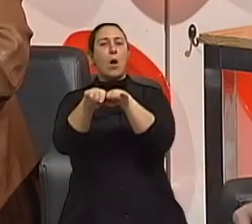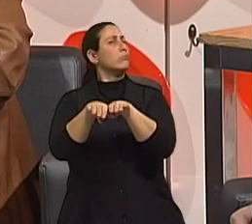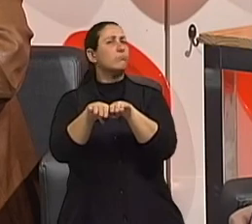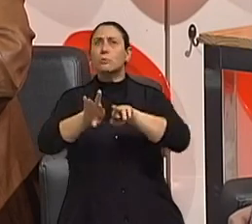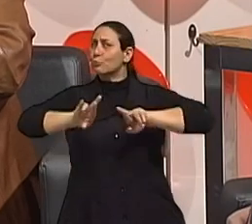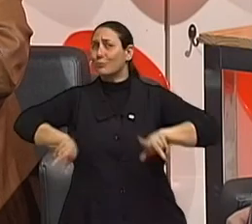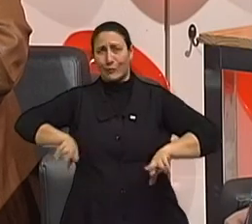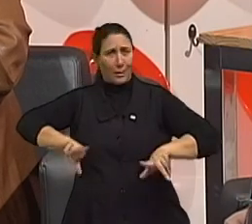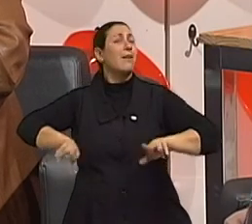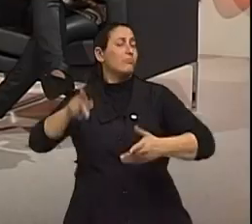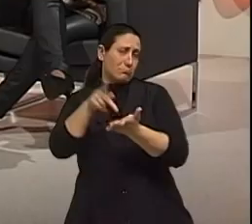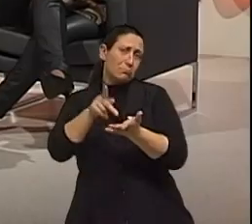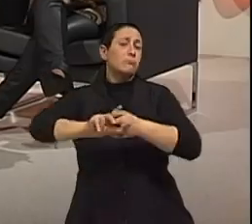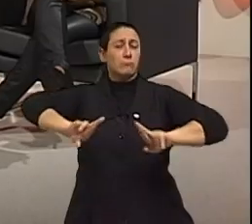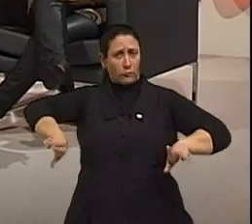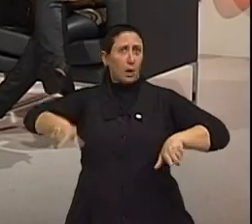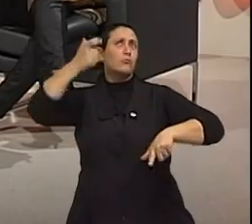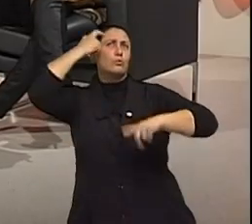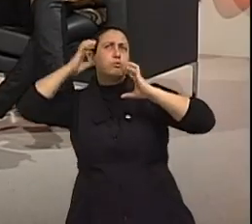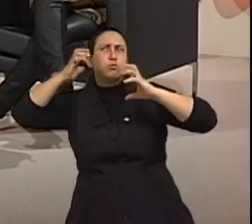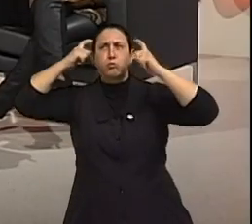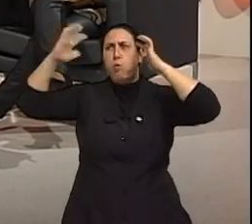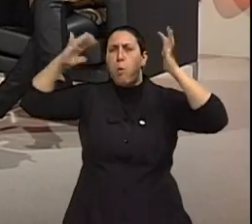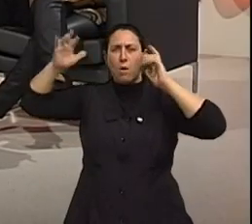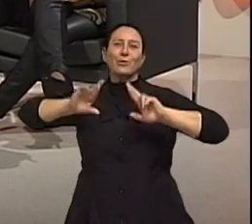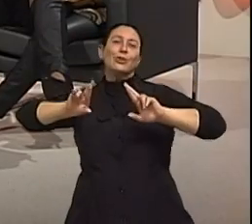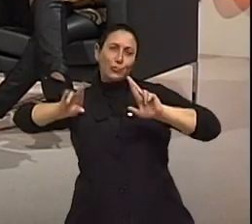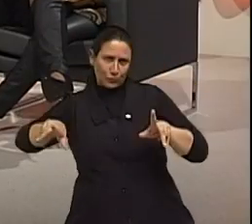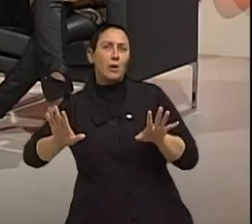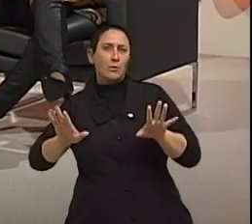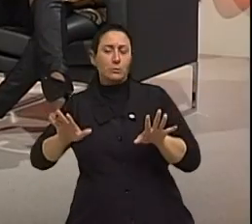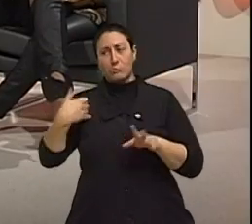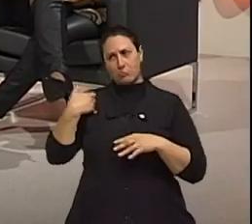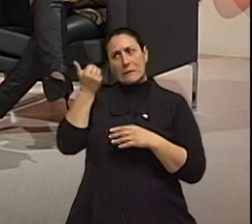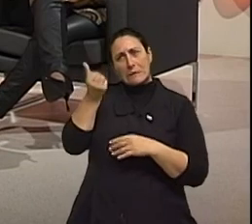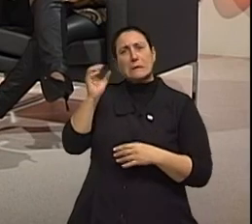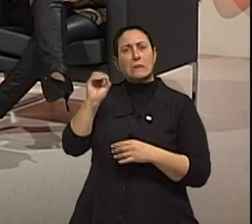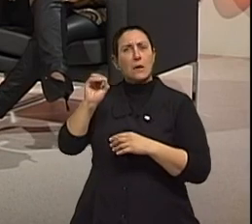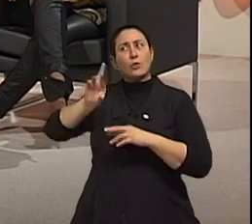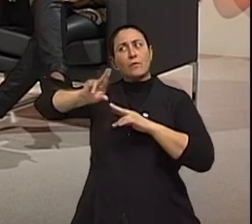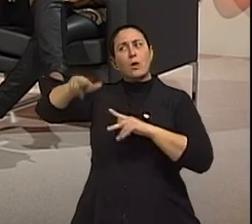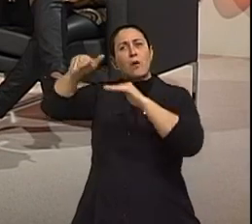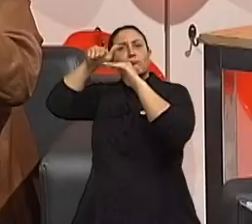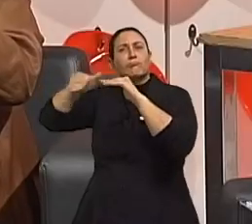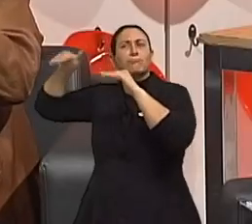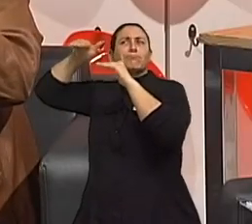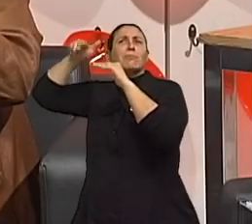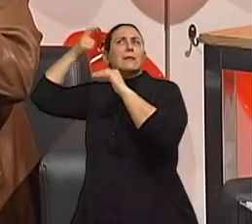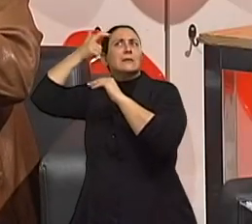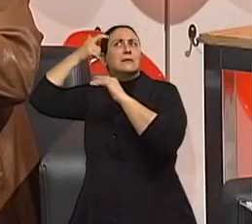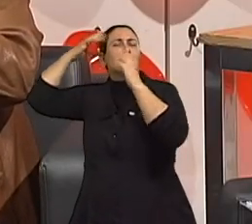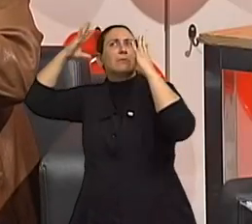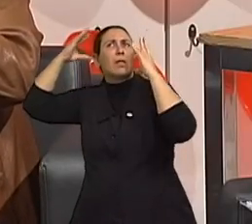diferente de uma pessoa excelente esse assunto. De 60 anos, nós não temos como nos equiparar, nós estamos num outro patamar. Talvez